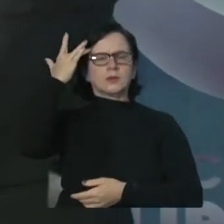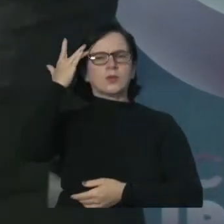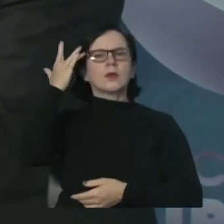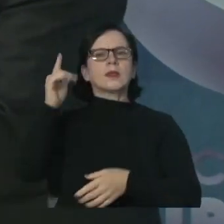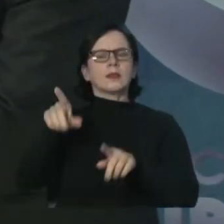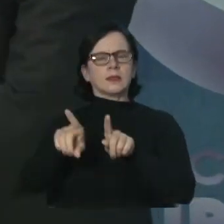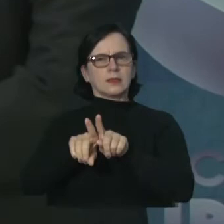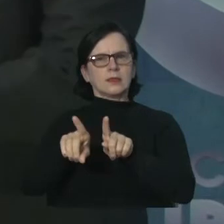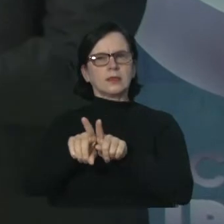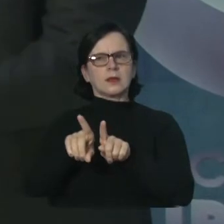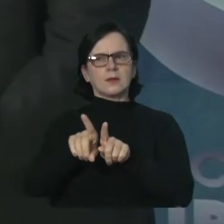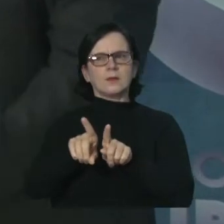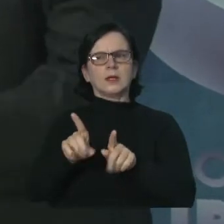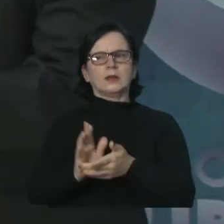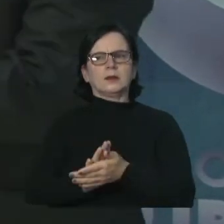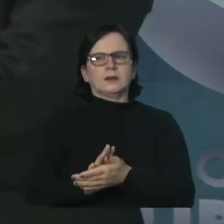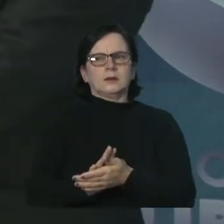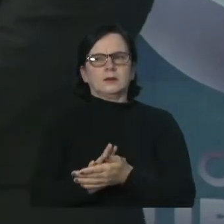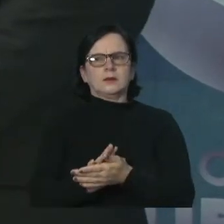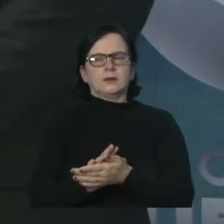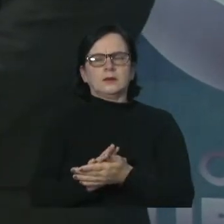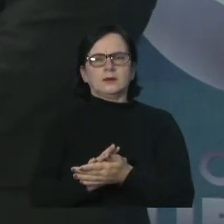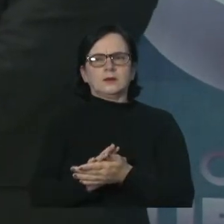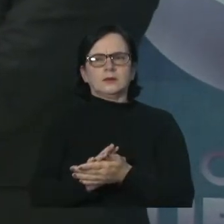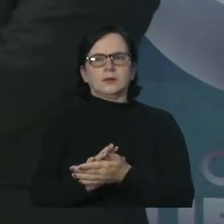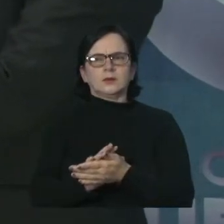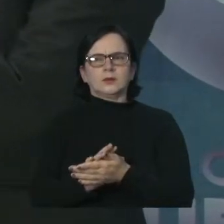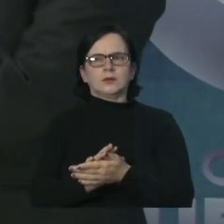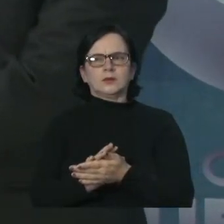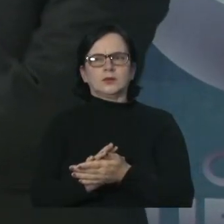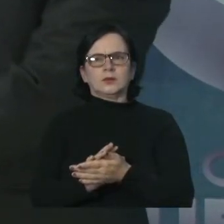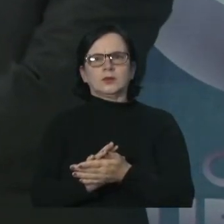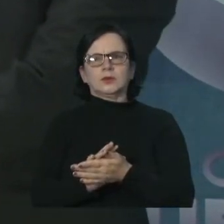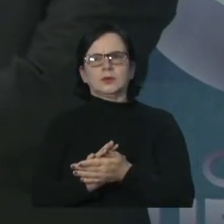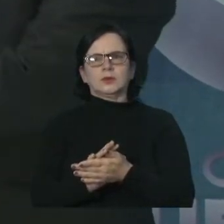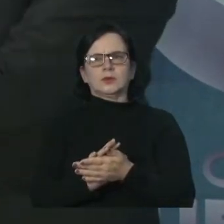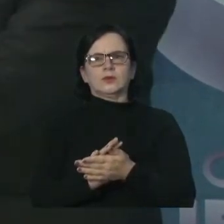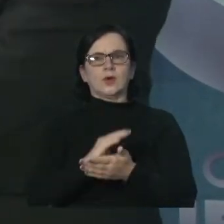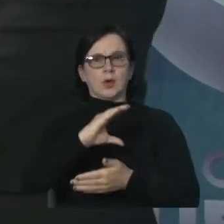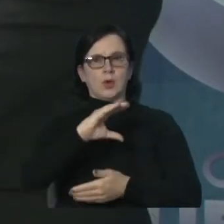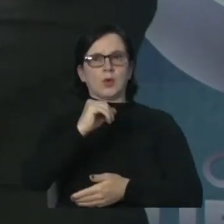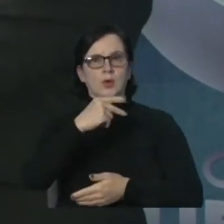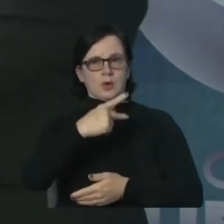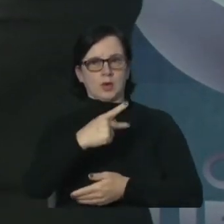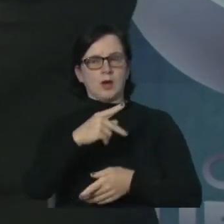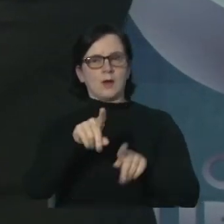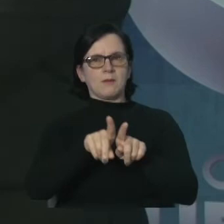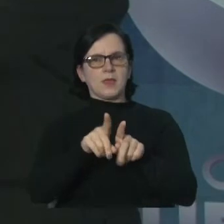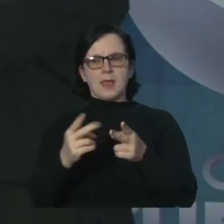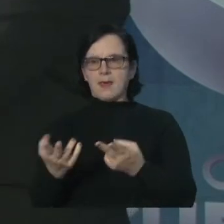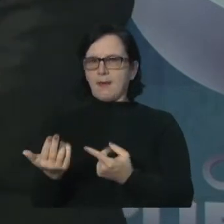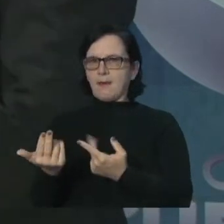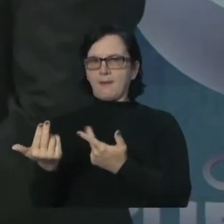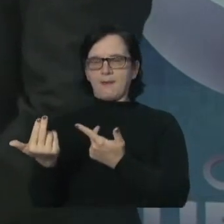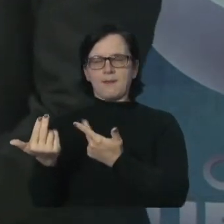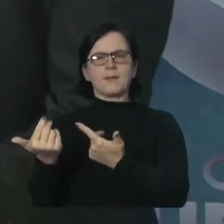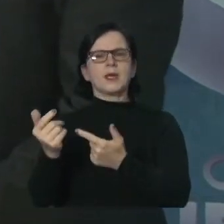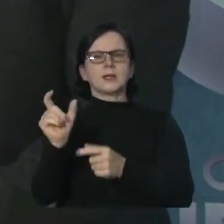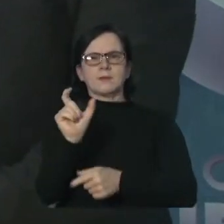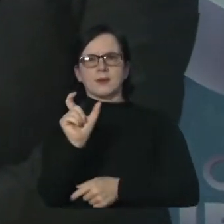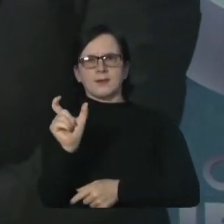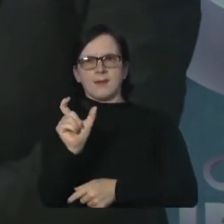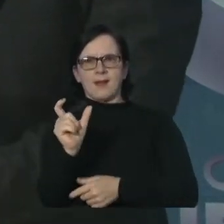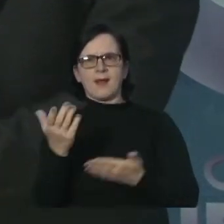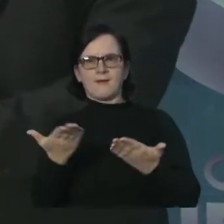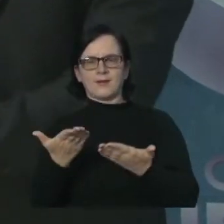personalidades, pessoas que passaram pelo Campo usam a mesma palavra na qual o senhor